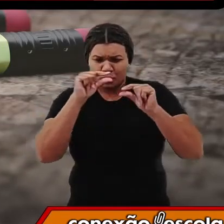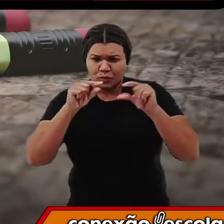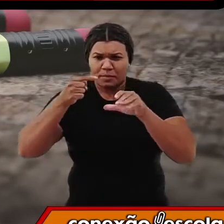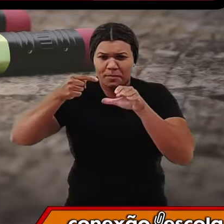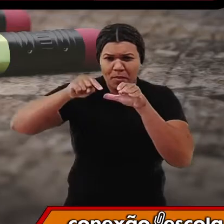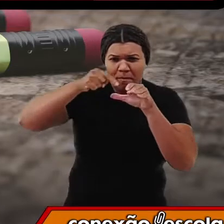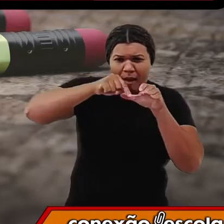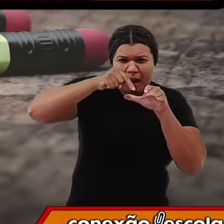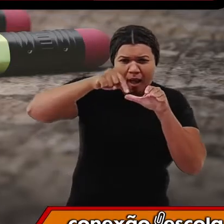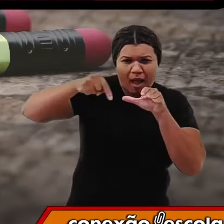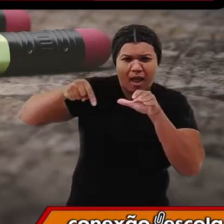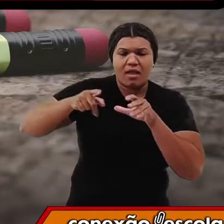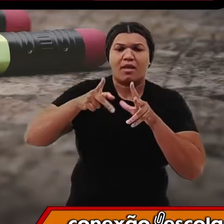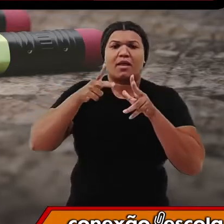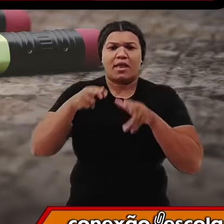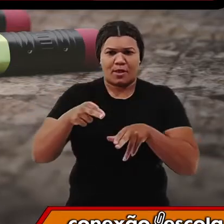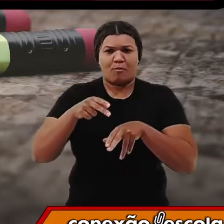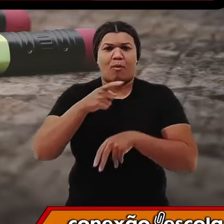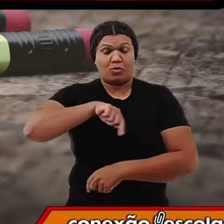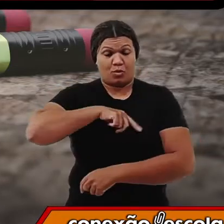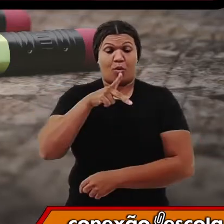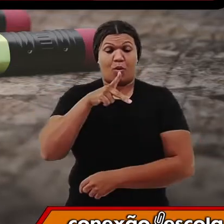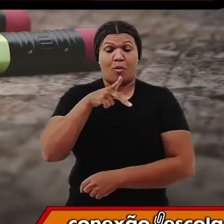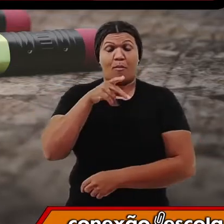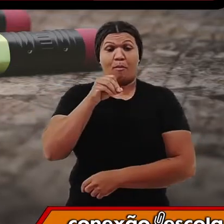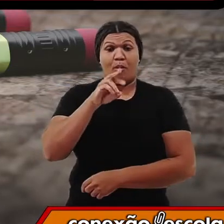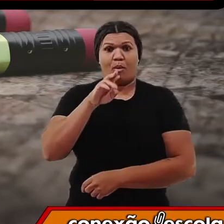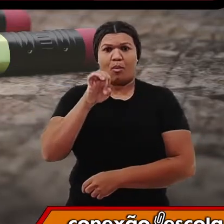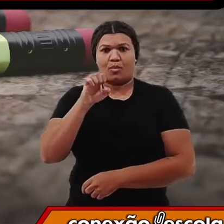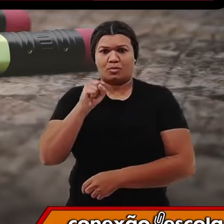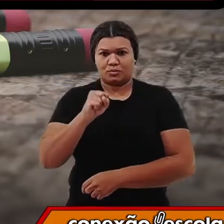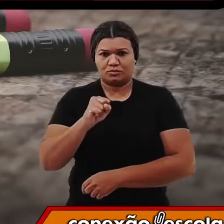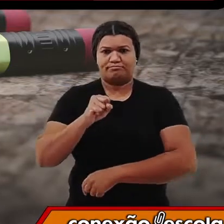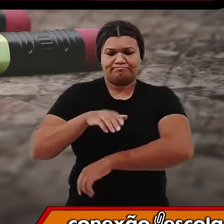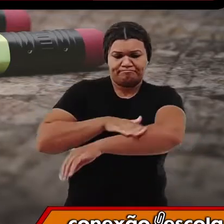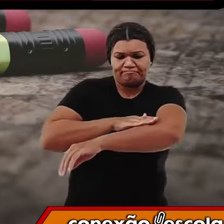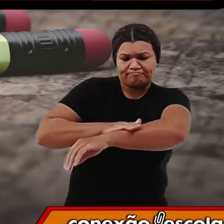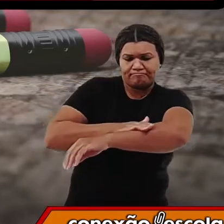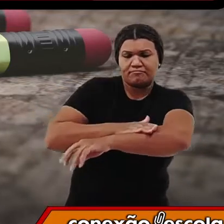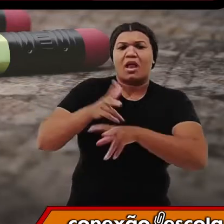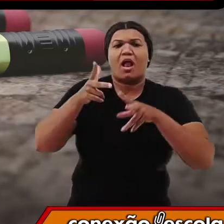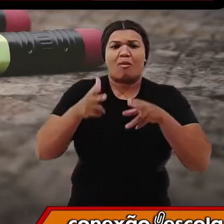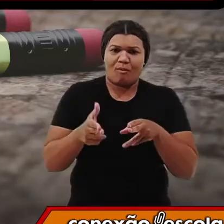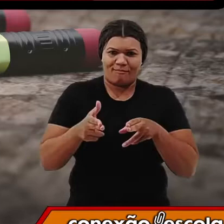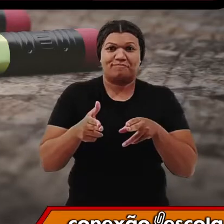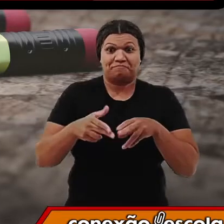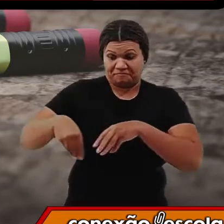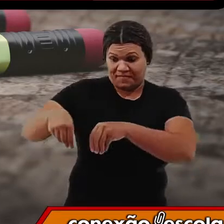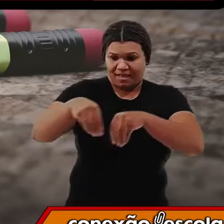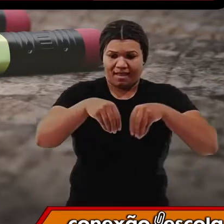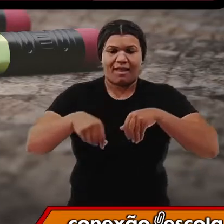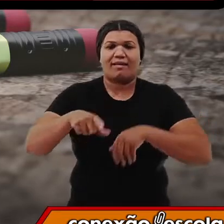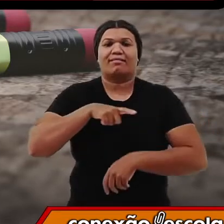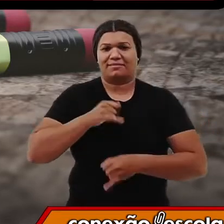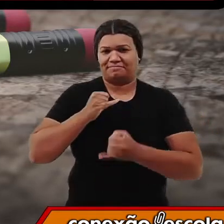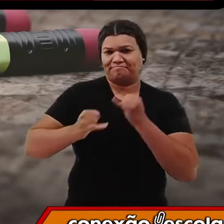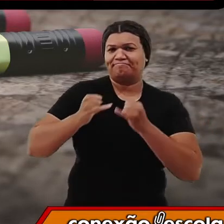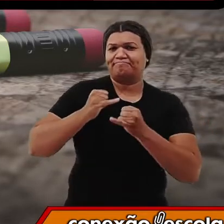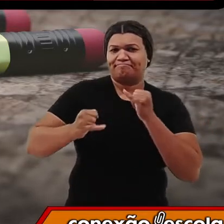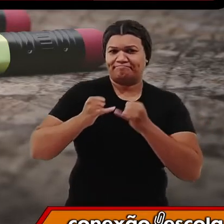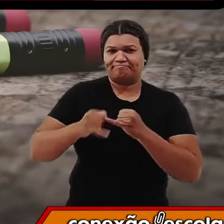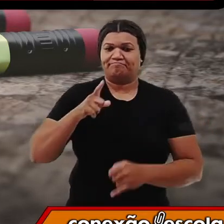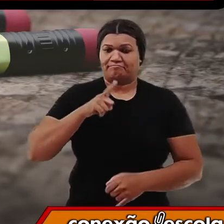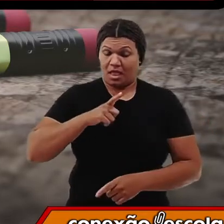poros, assim como são os poros da nossa pele. E nos poros do solo nós encontramos ar